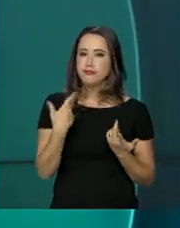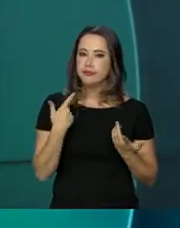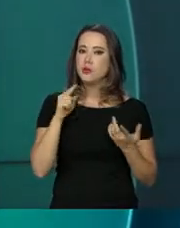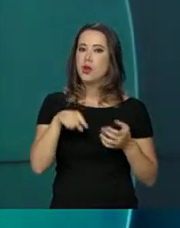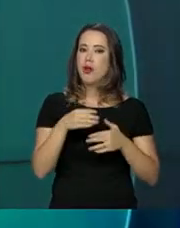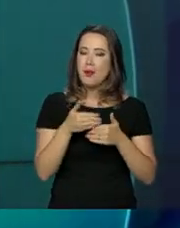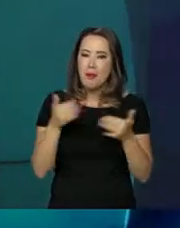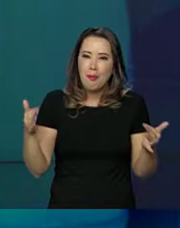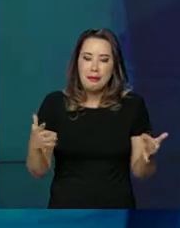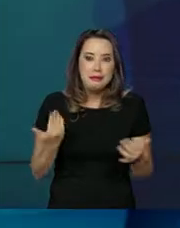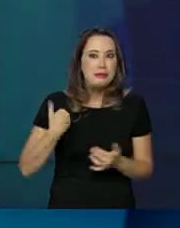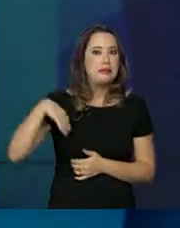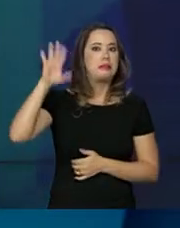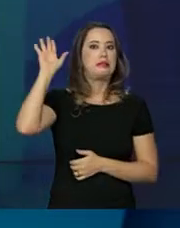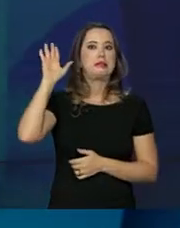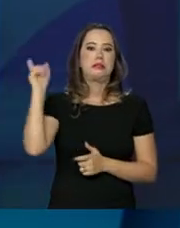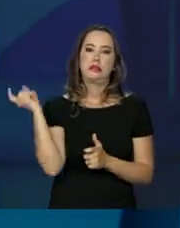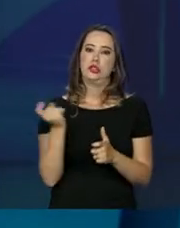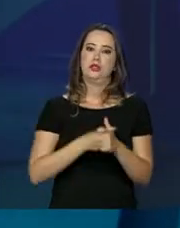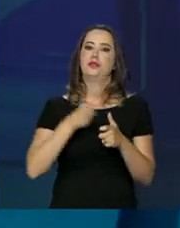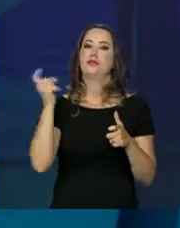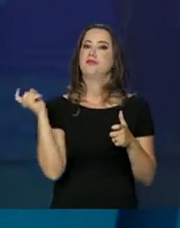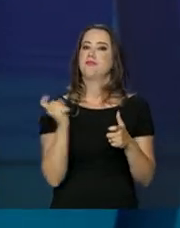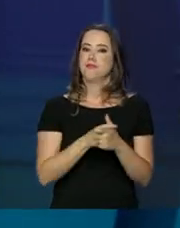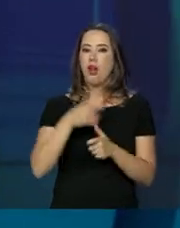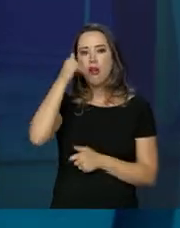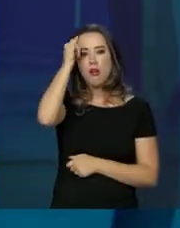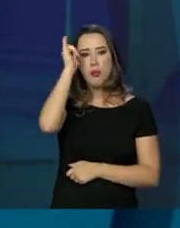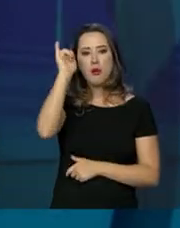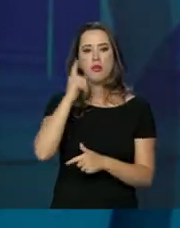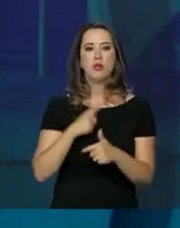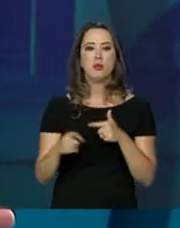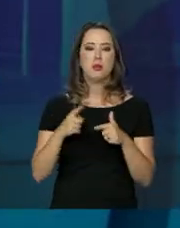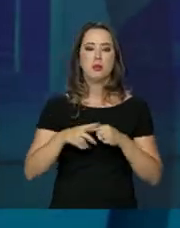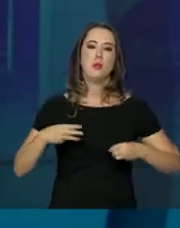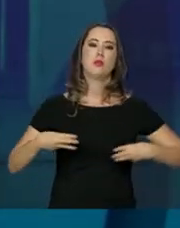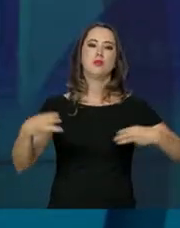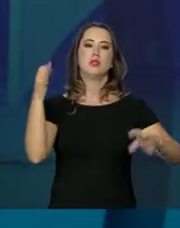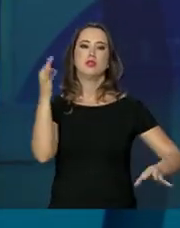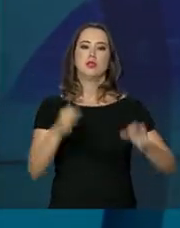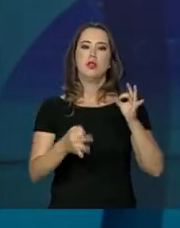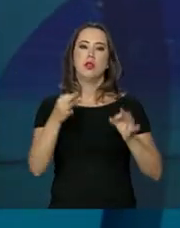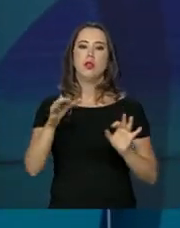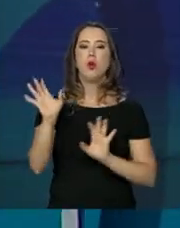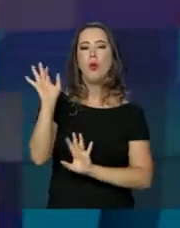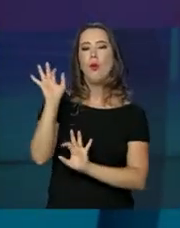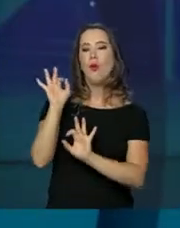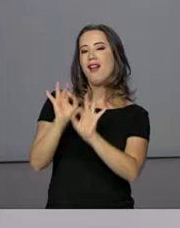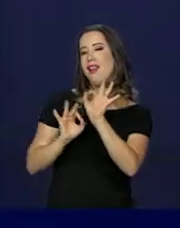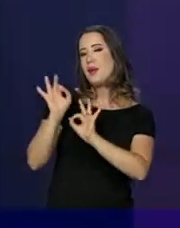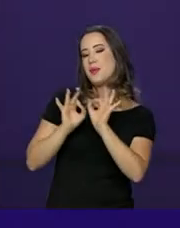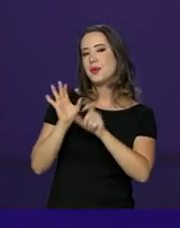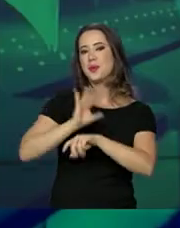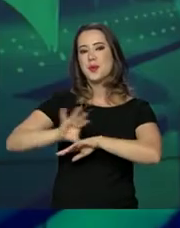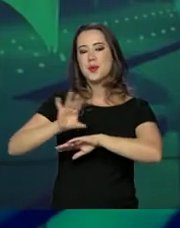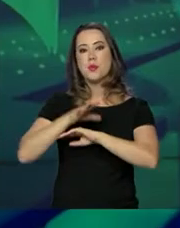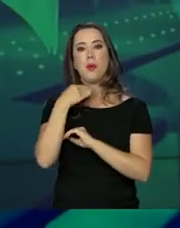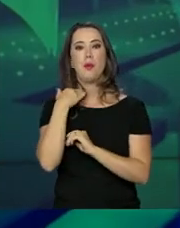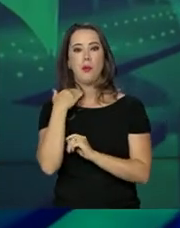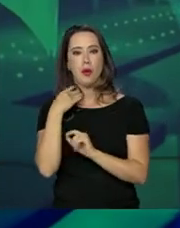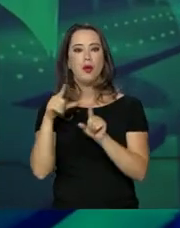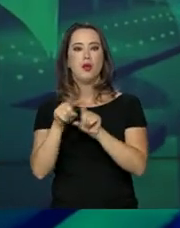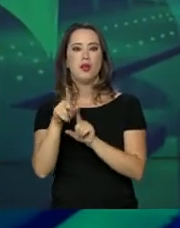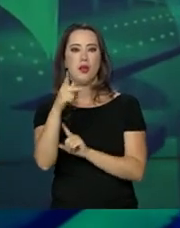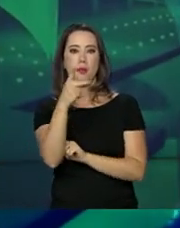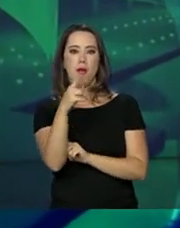aberta a porta para o superendividamento. E para evitar o problema, o Ministério da Justiça organizou um curso para que bancos e PROCONs